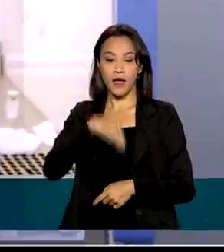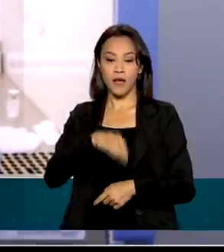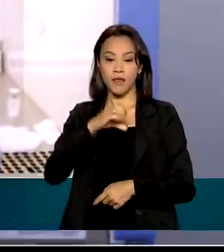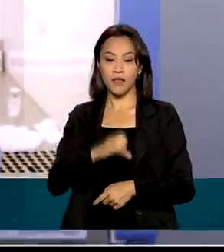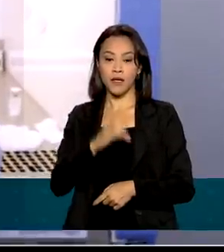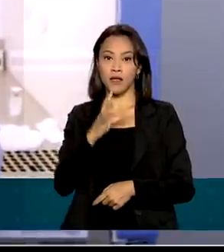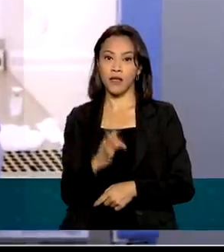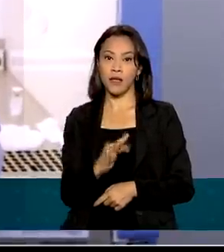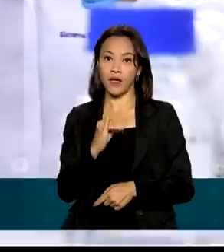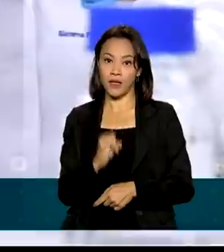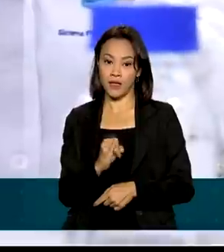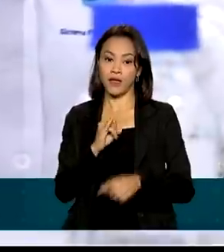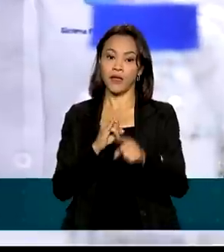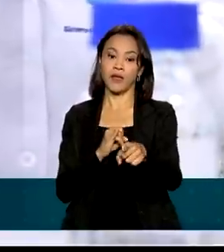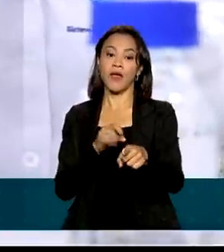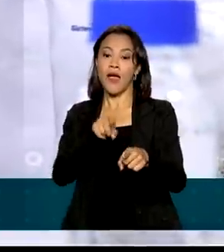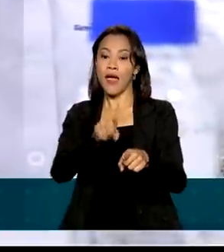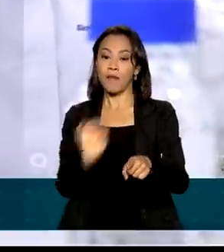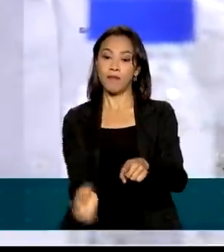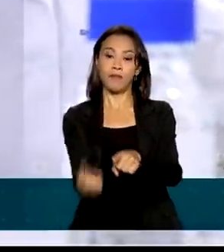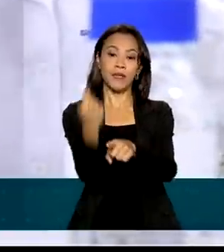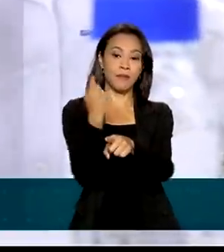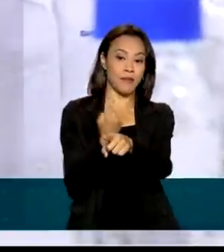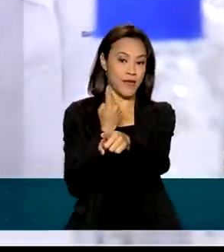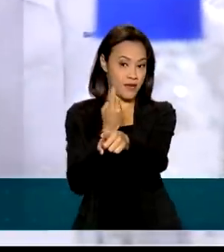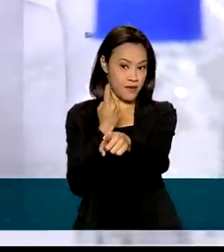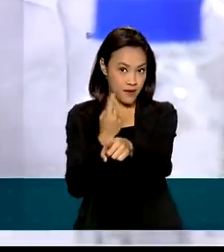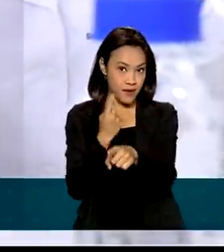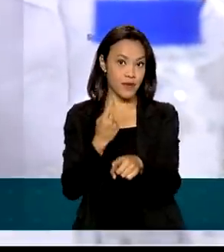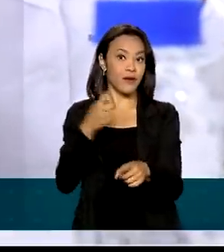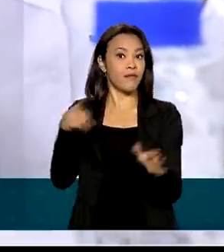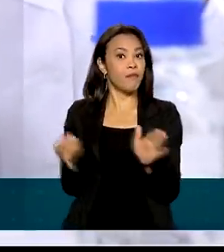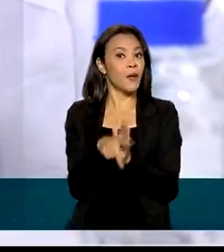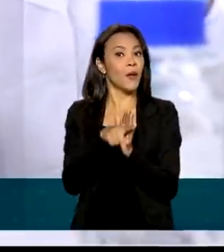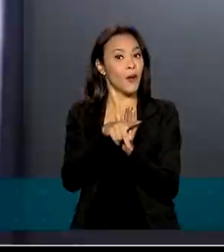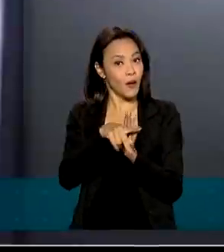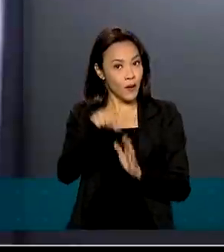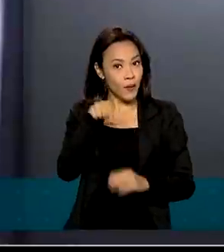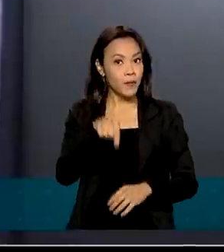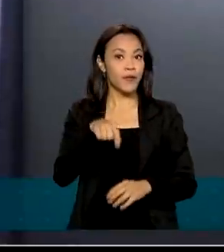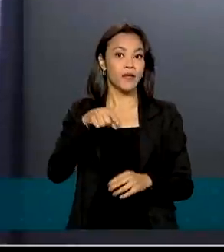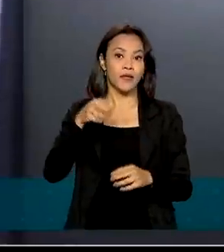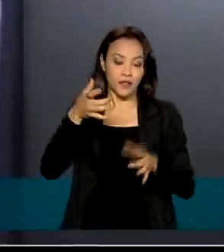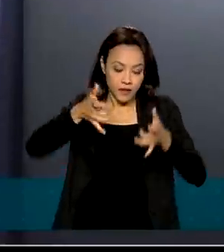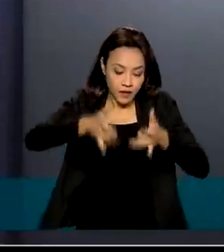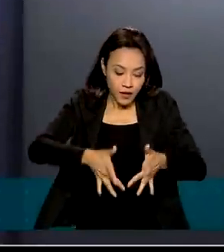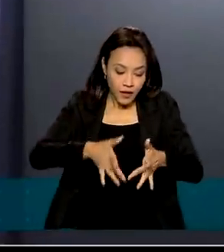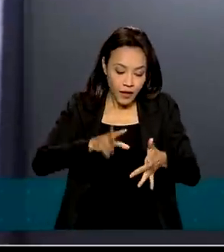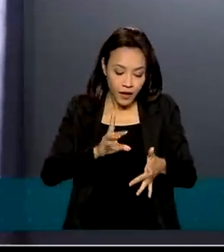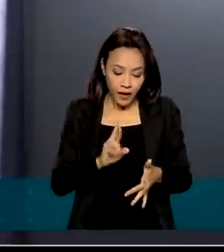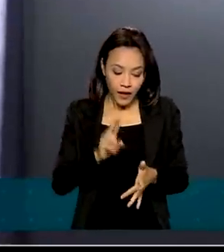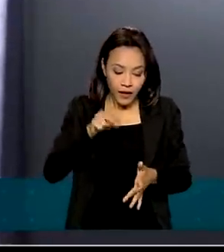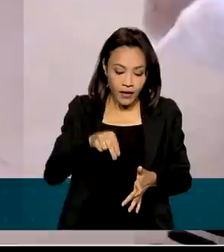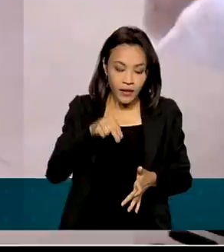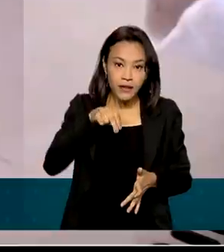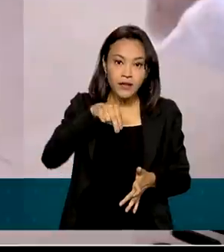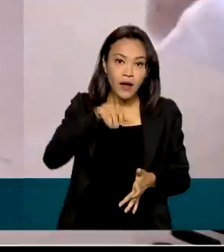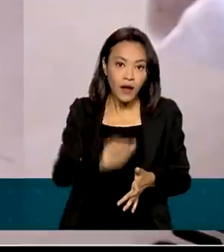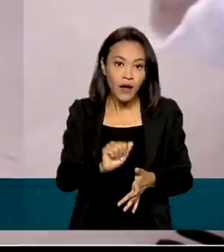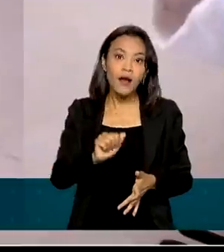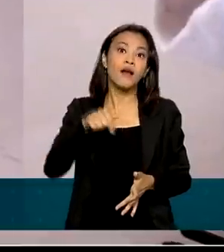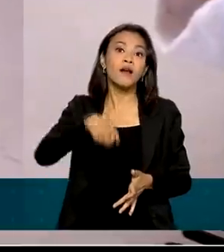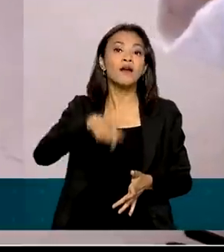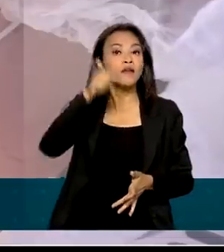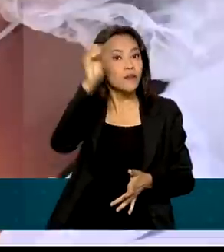Cimatec, HDT, é a primeira com a tecnologia de replicom de RNA a ter uma fase de estudo clínico